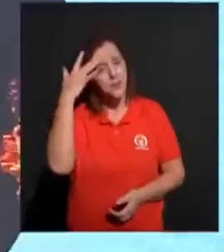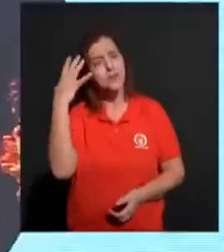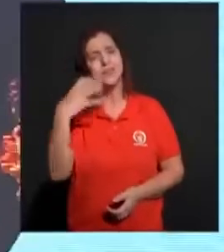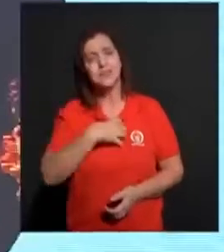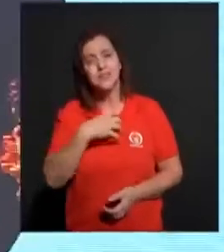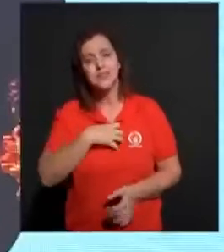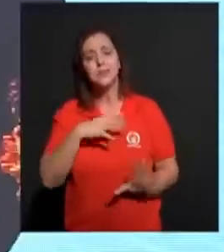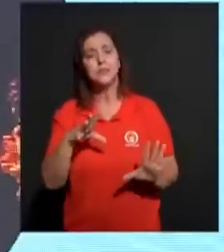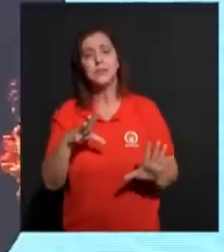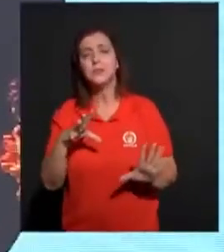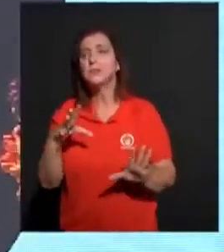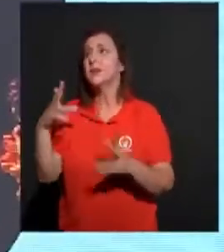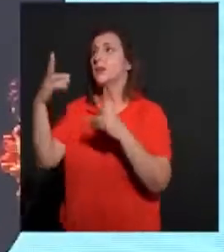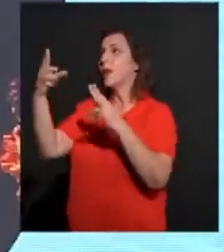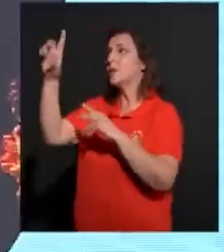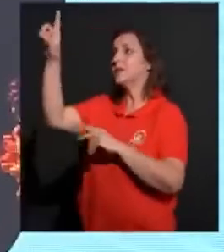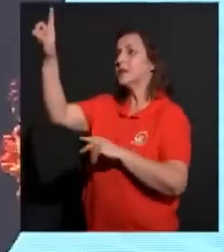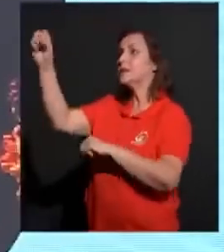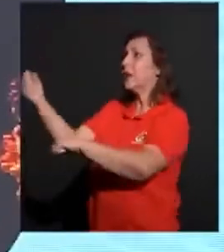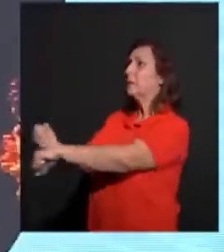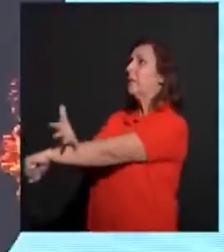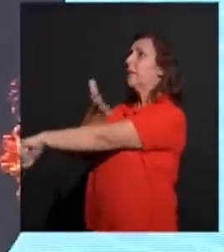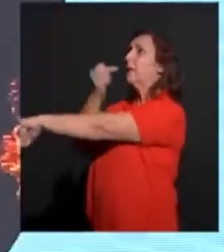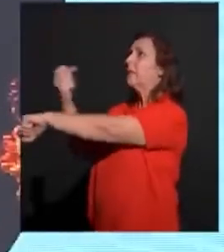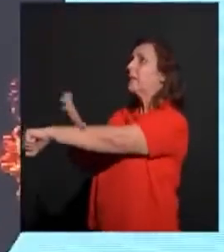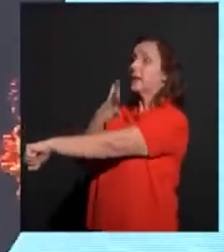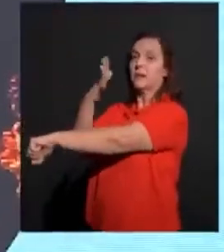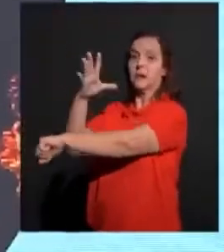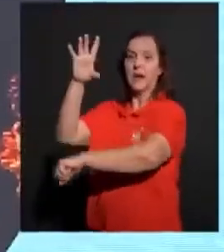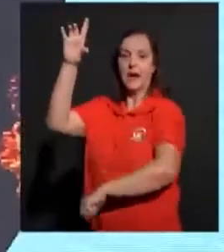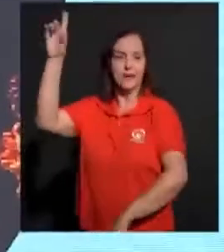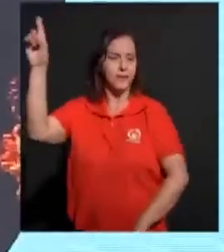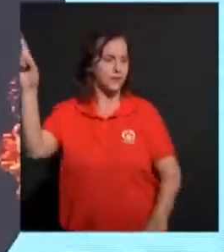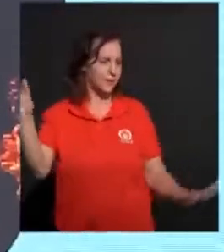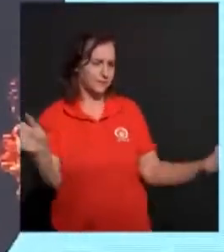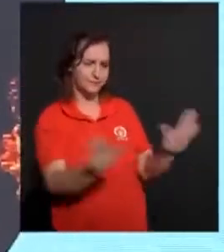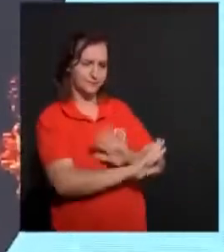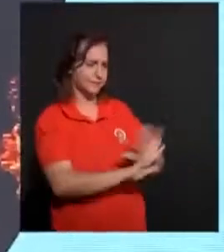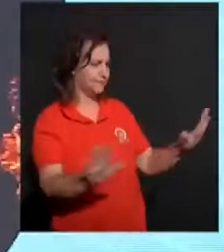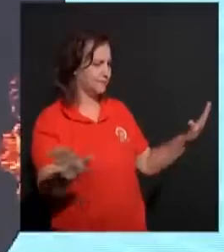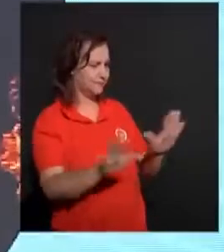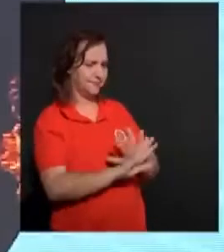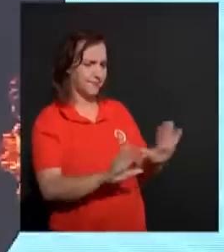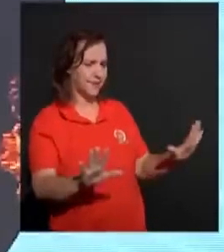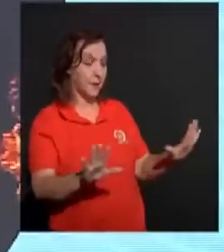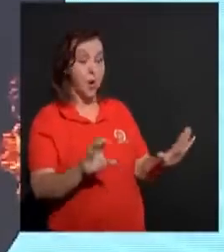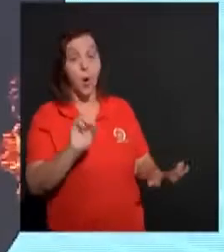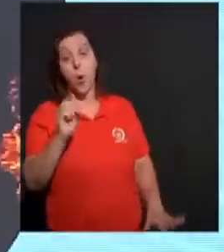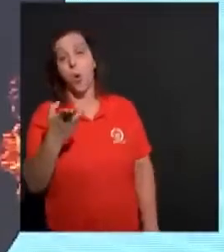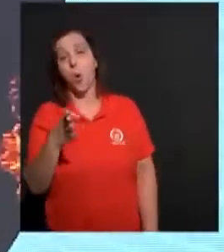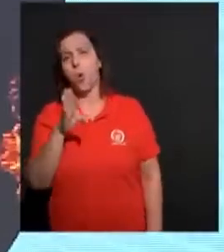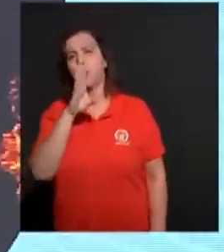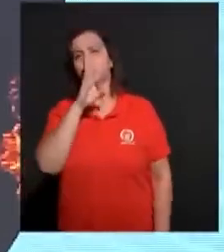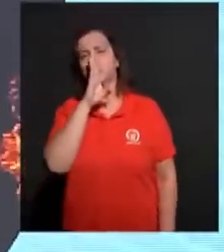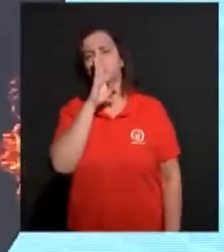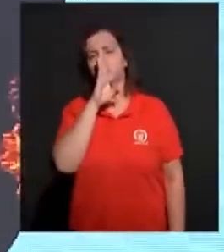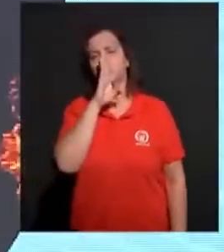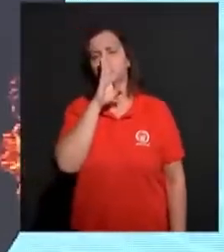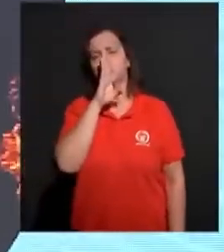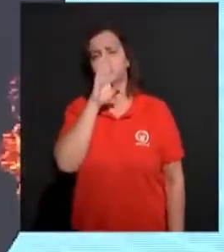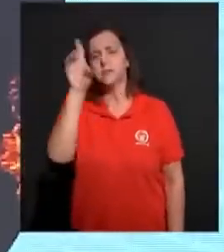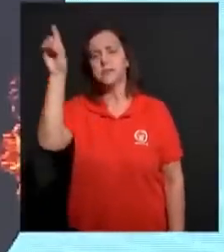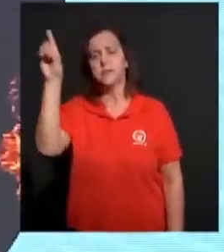relacionamento com Deus. Mas aí quando Deus fala não, ouve que em silêncio, acabou.